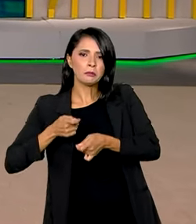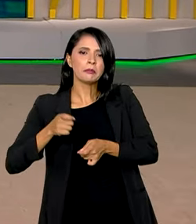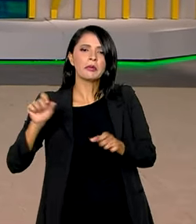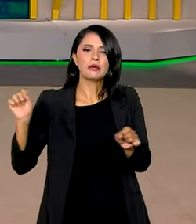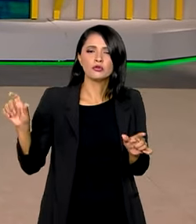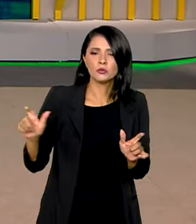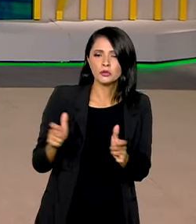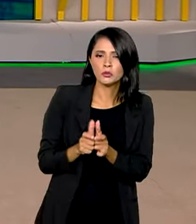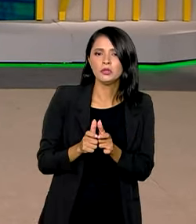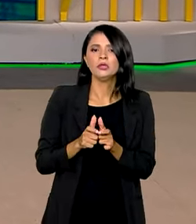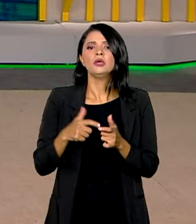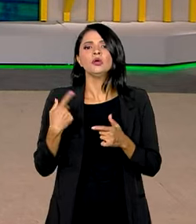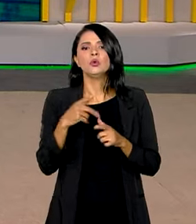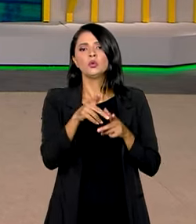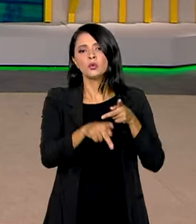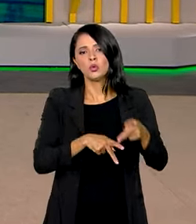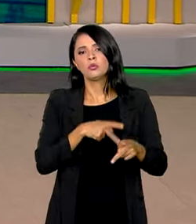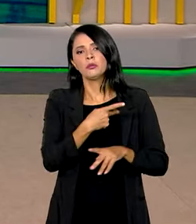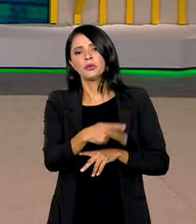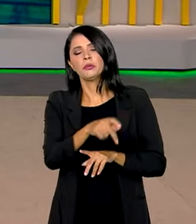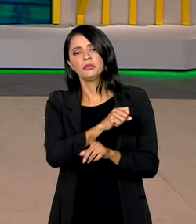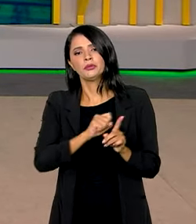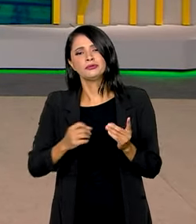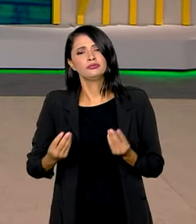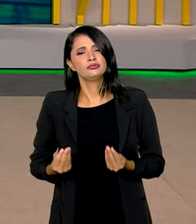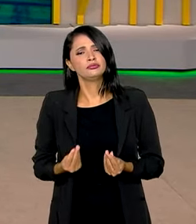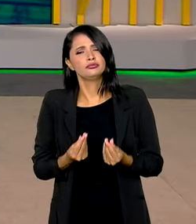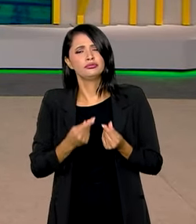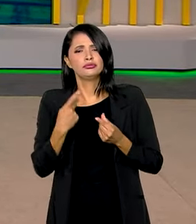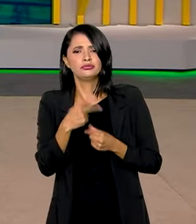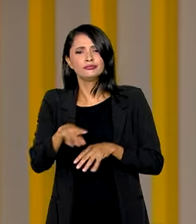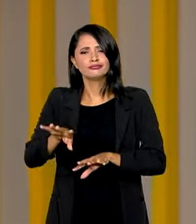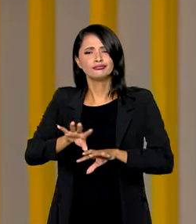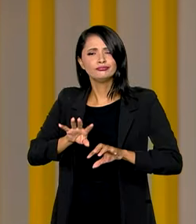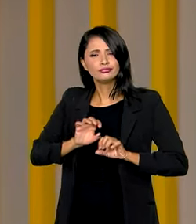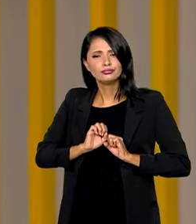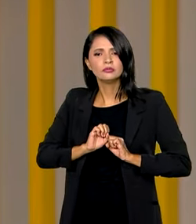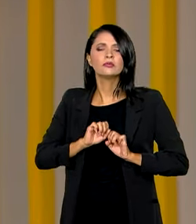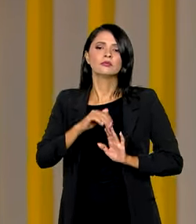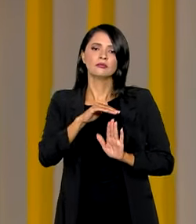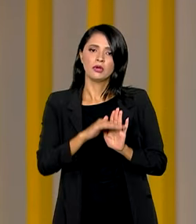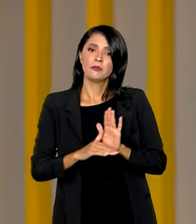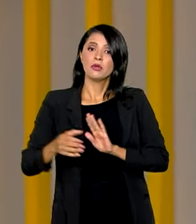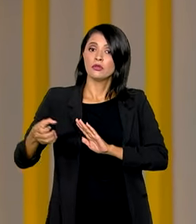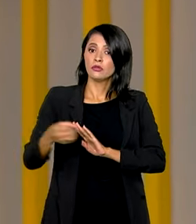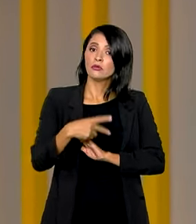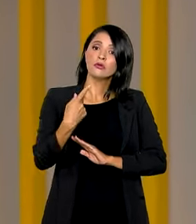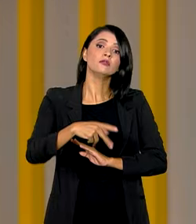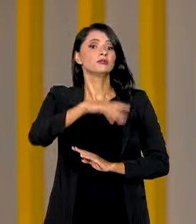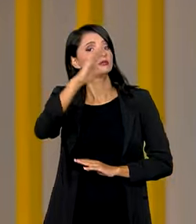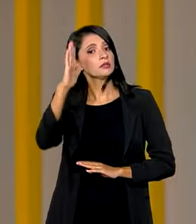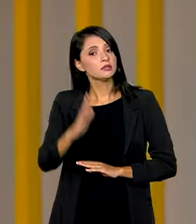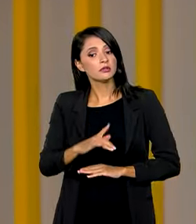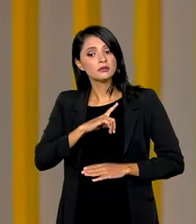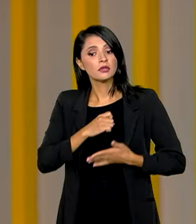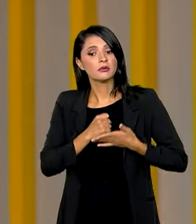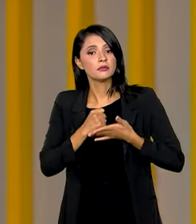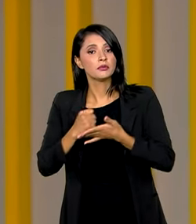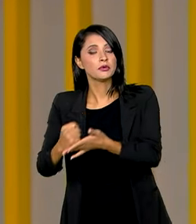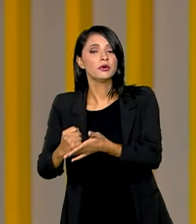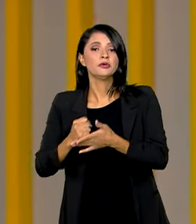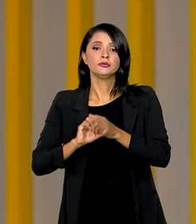que afetam os grupos populacionais mais vulneráveis. O programa é inédito no país e tem o apoio de